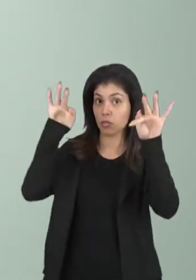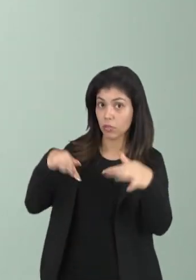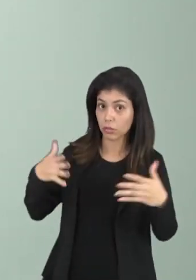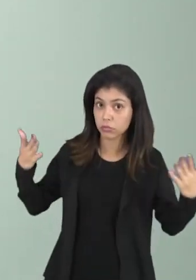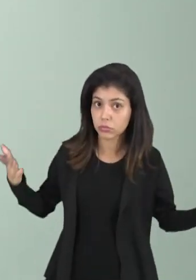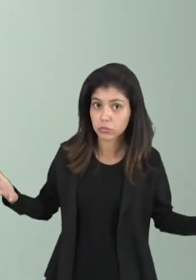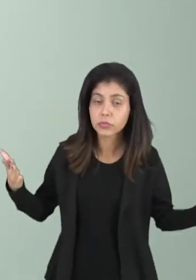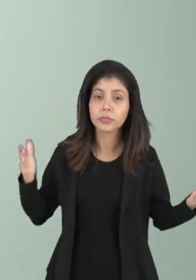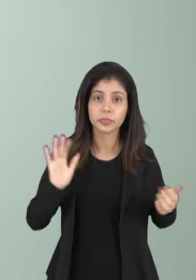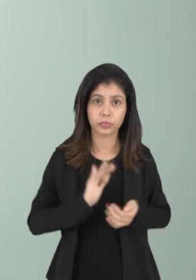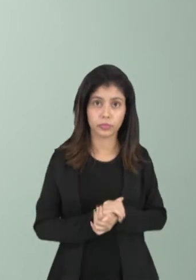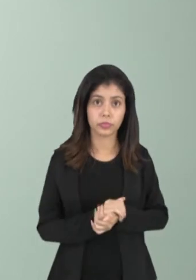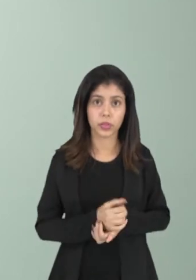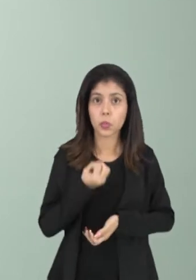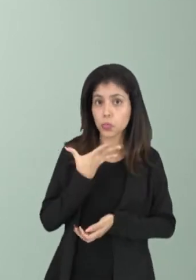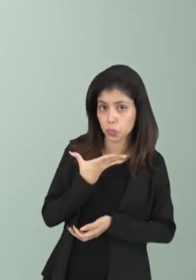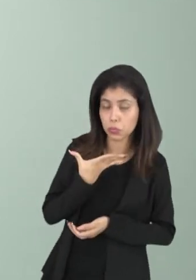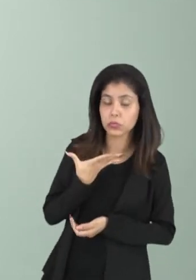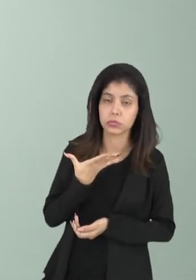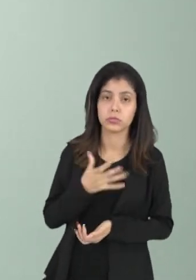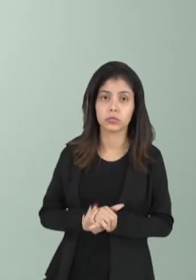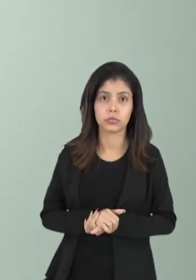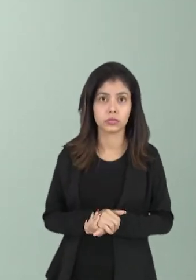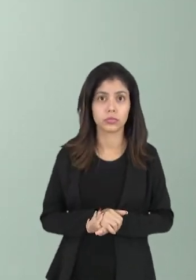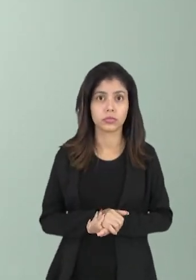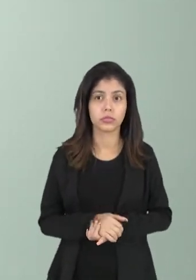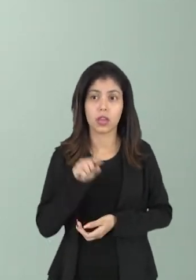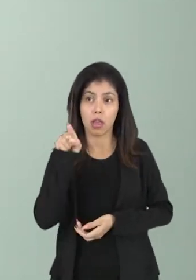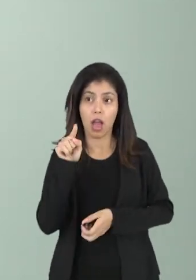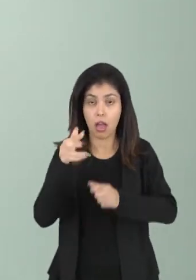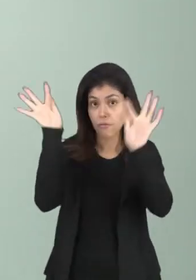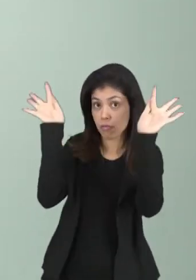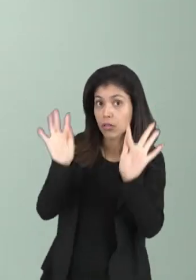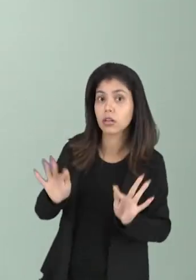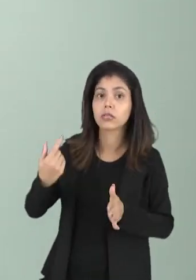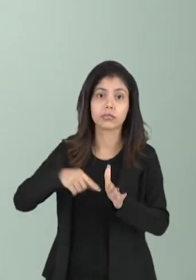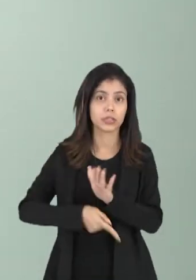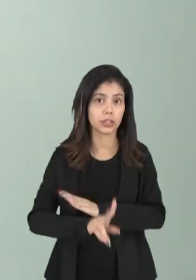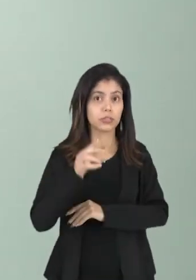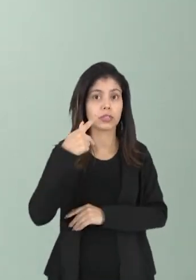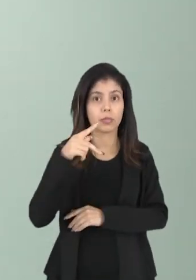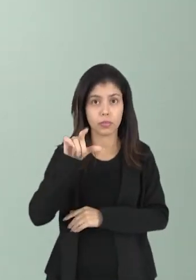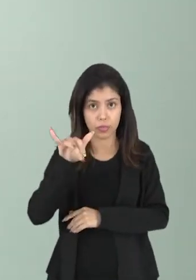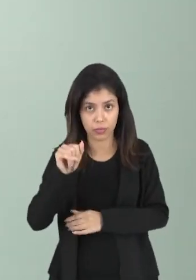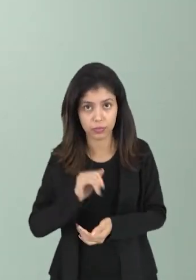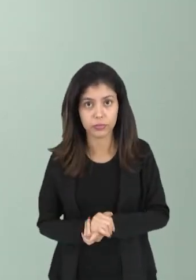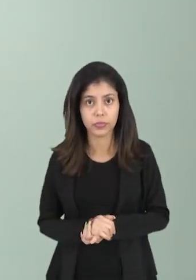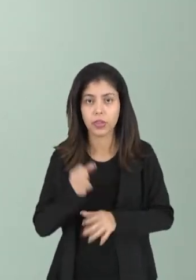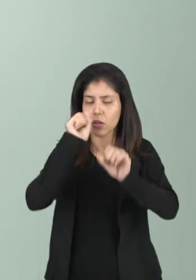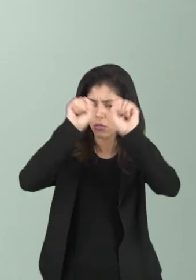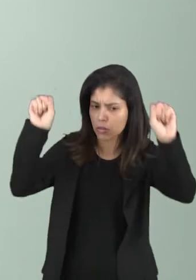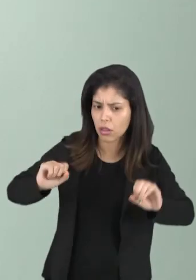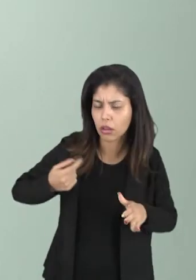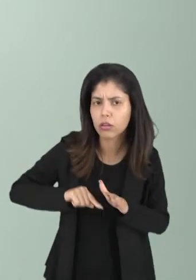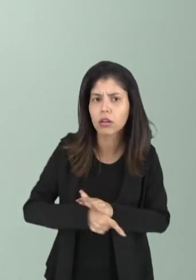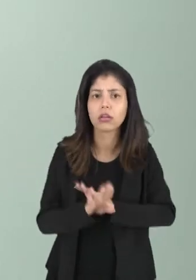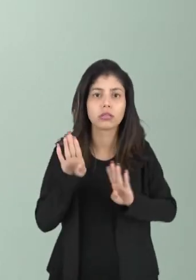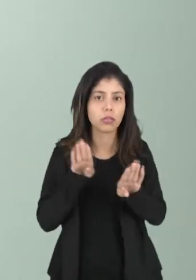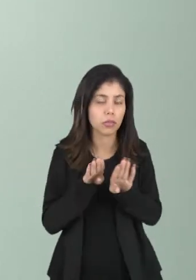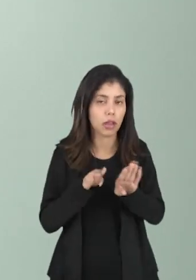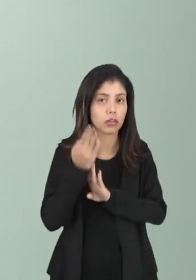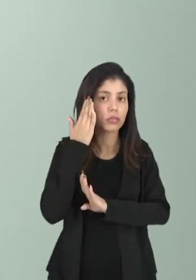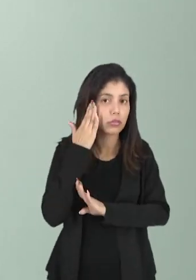finalidade, né, é o bem, ou seja, ele ser feliz dentro da poli. Dentro desse sistema, a gente